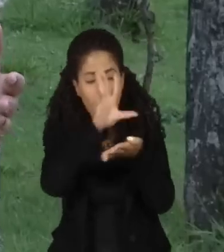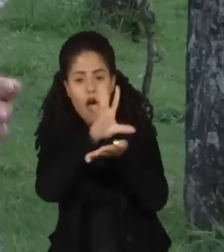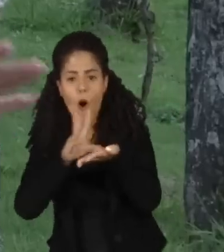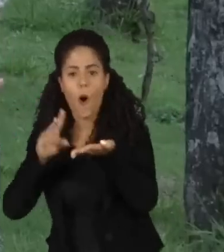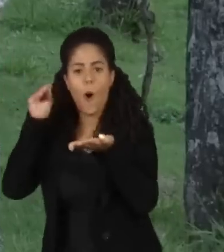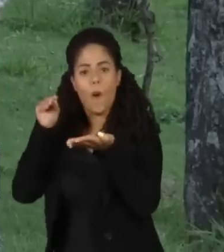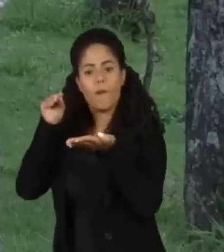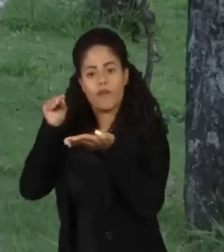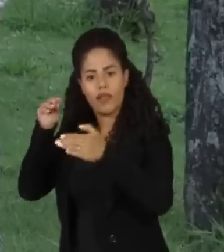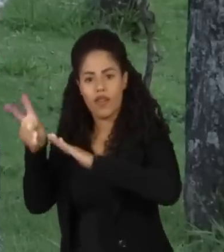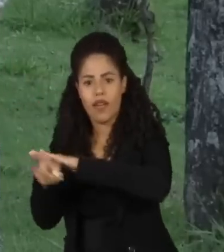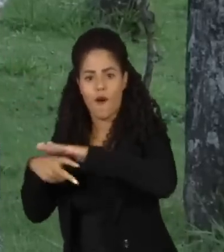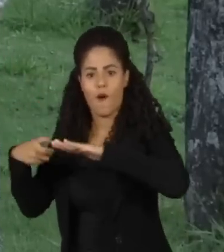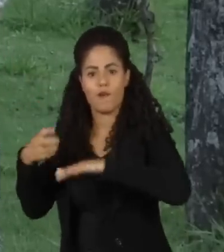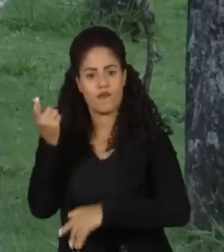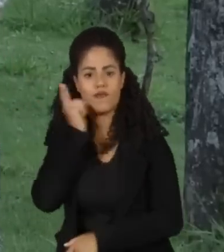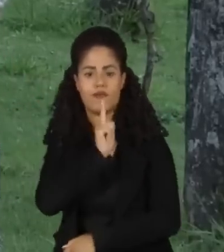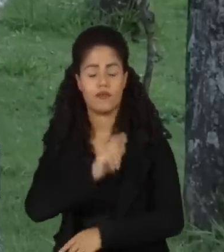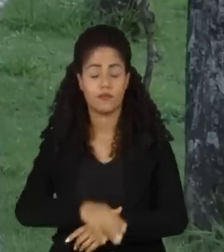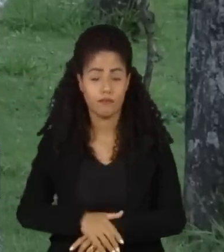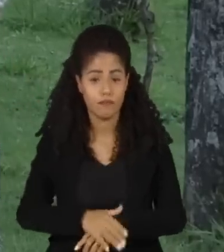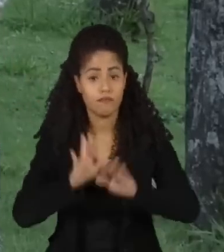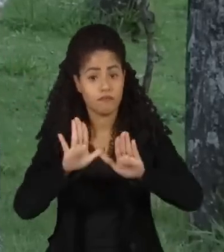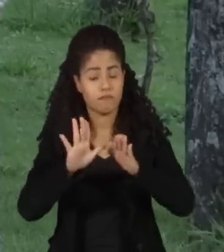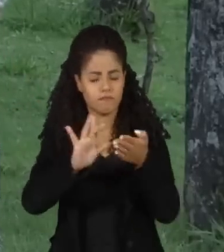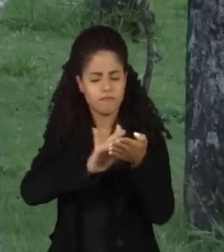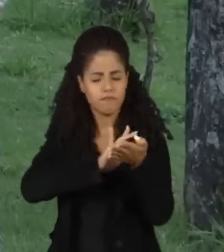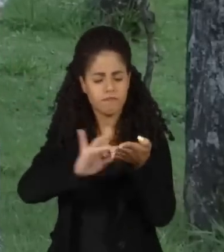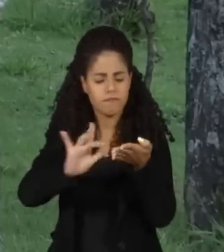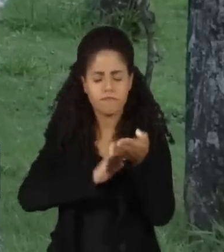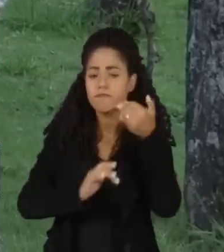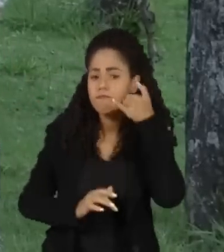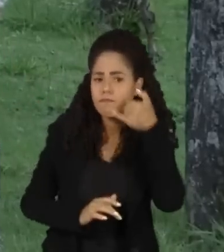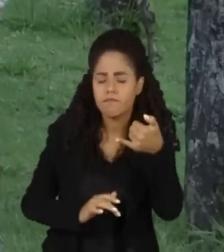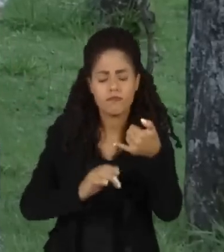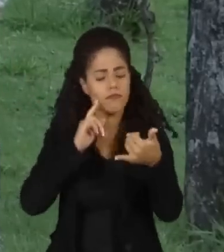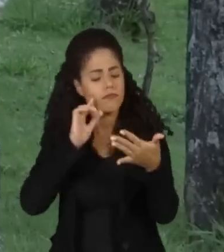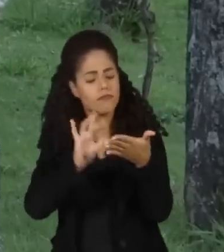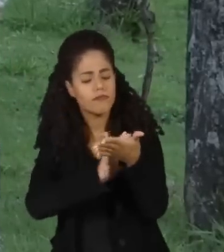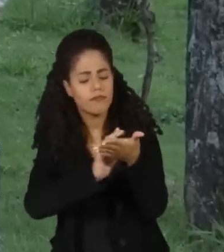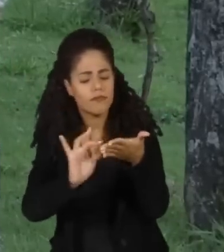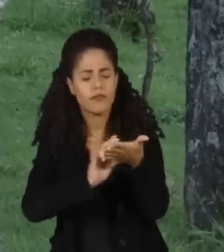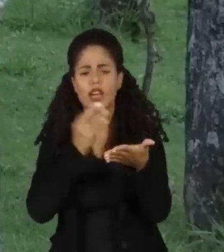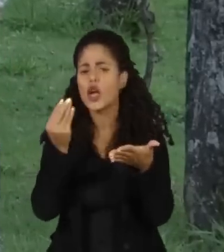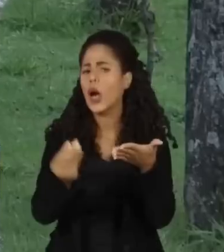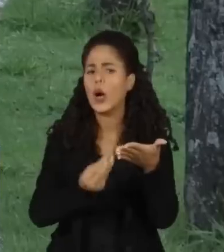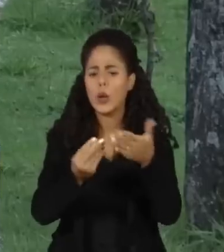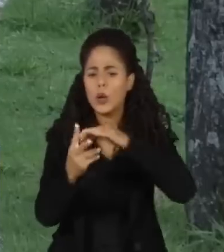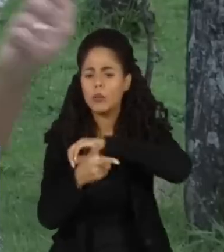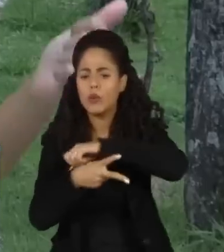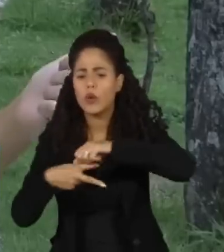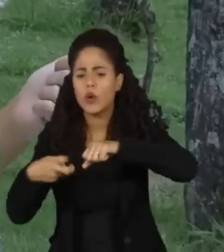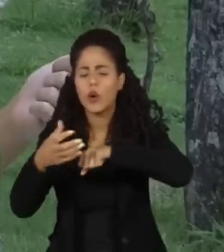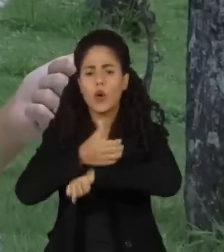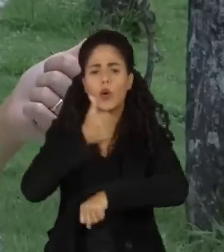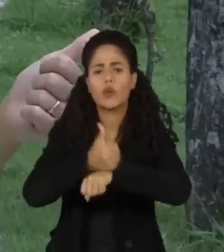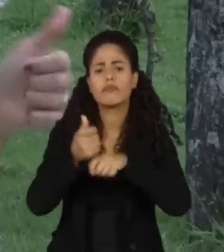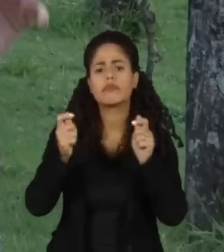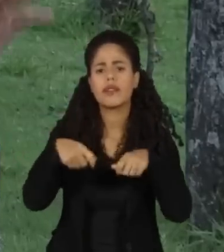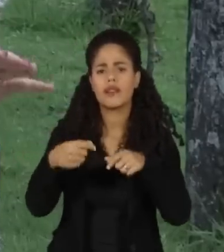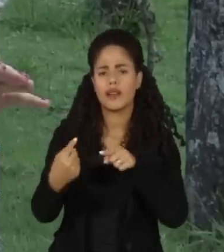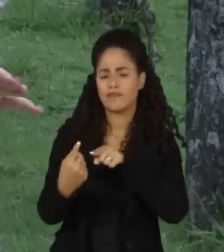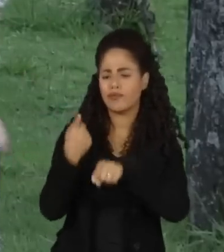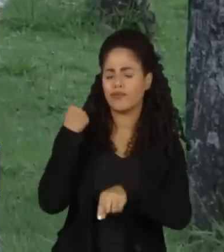modalidade de golpe é exclusiva para celulares, mas a forma de implantar o vírus nos dispositivos móveis é